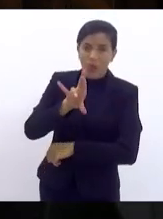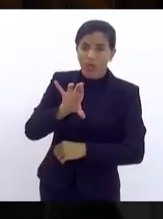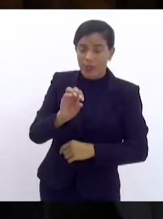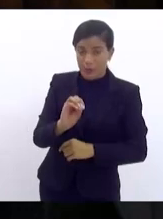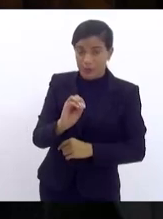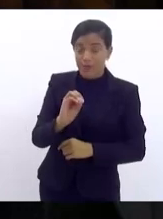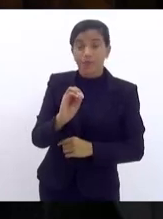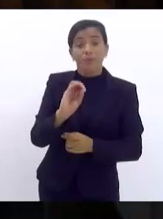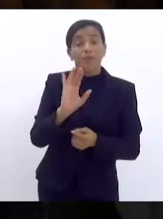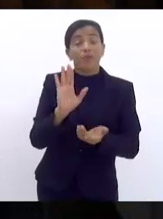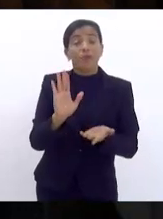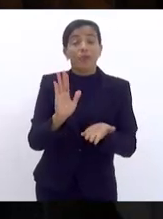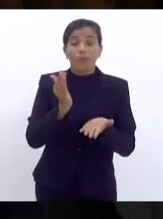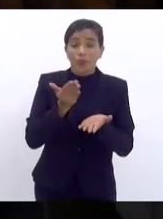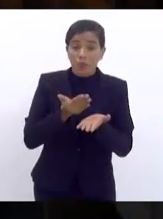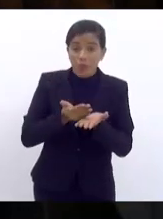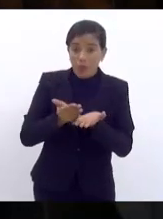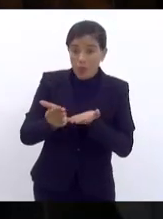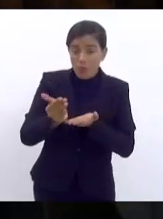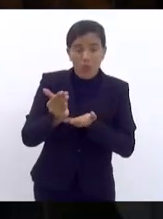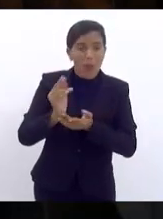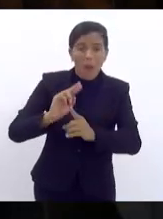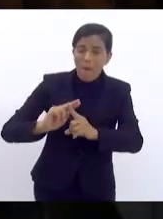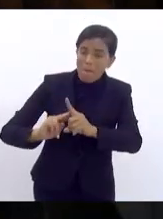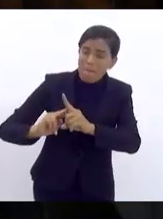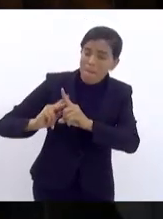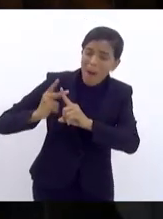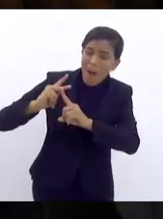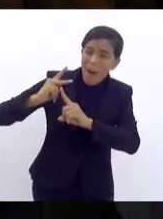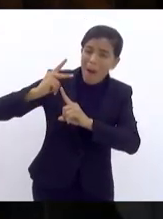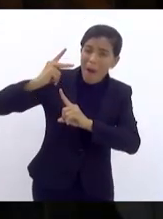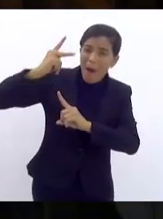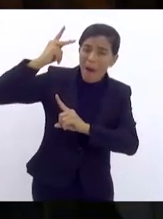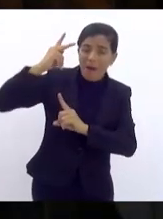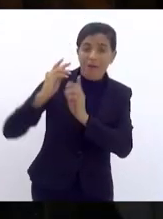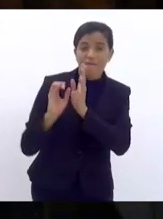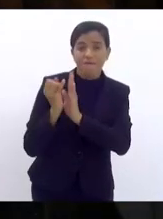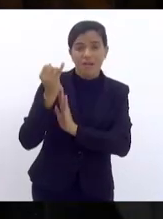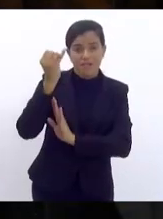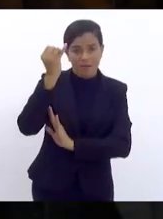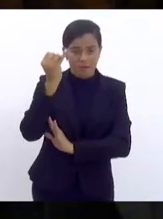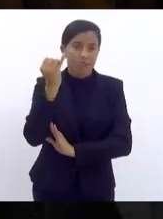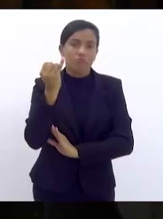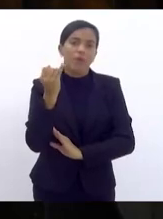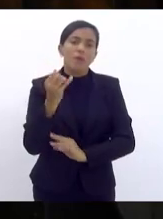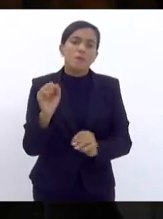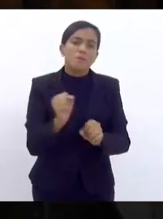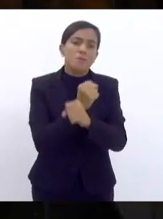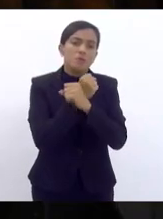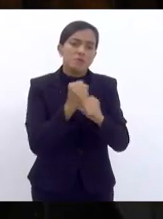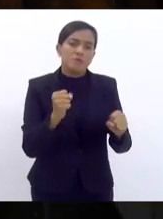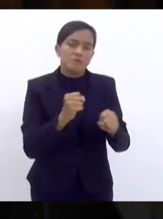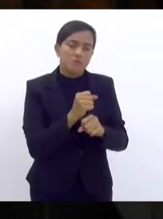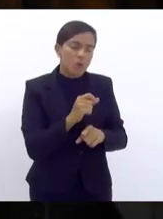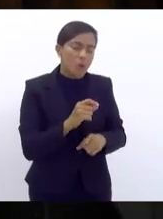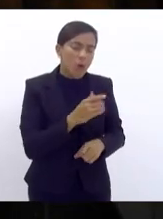desde que a hiperinflação cobriu de imprevisibilidade a gestão governamental.